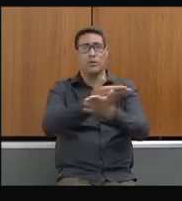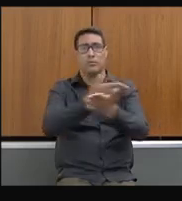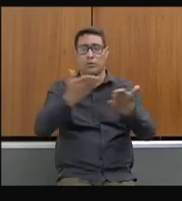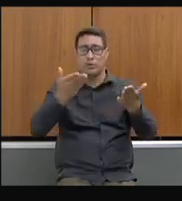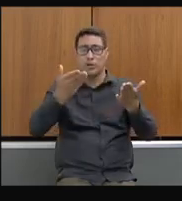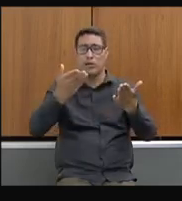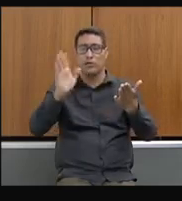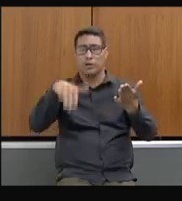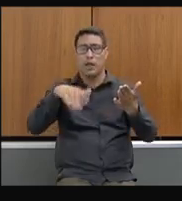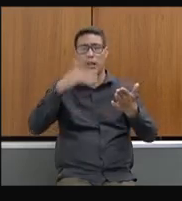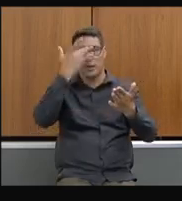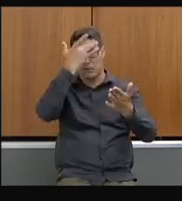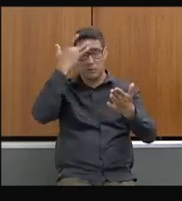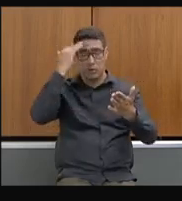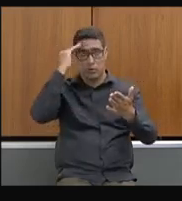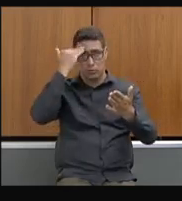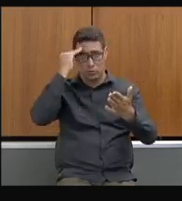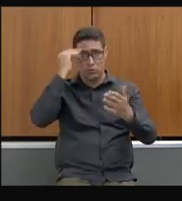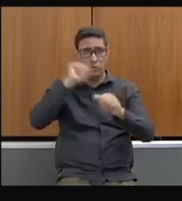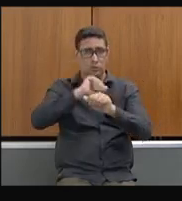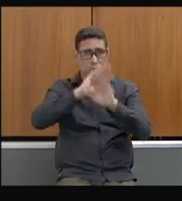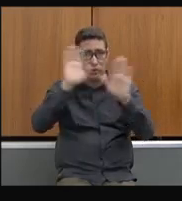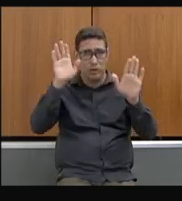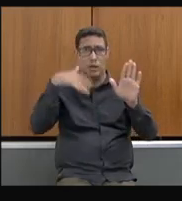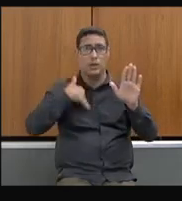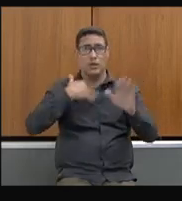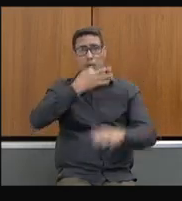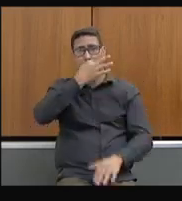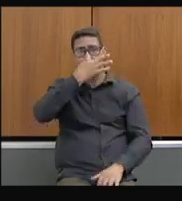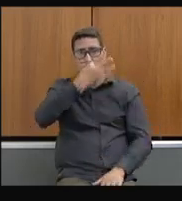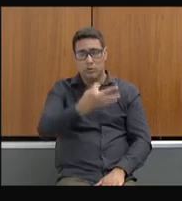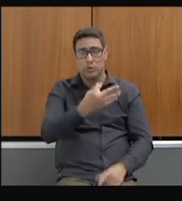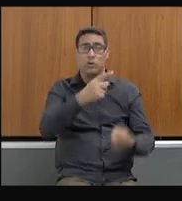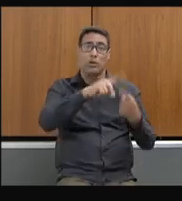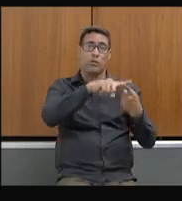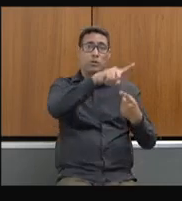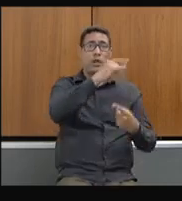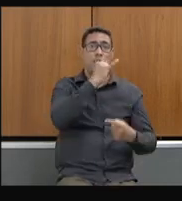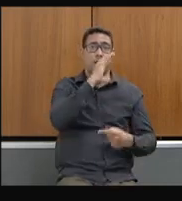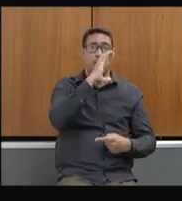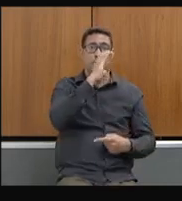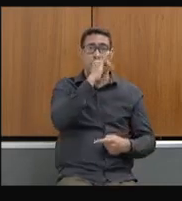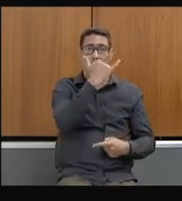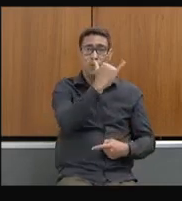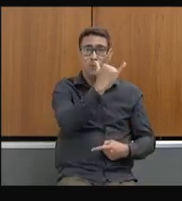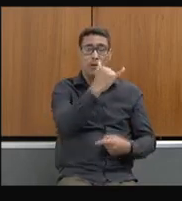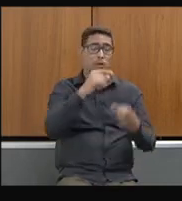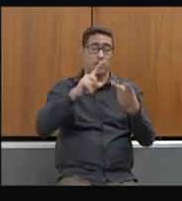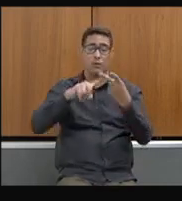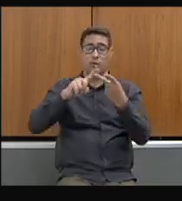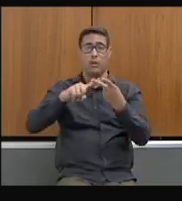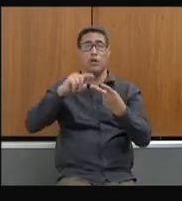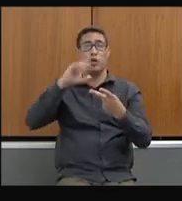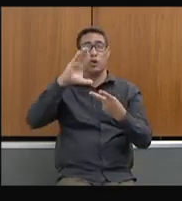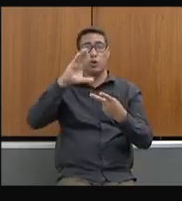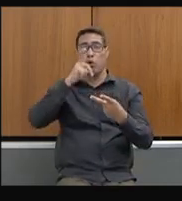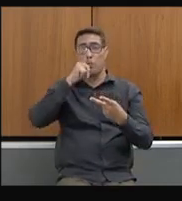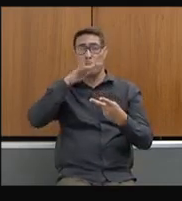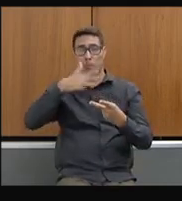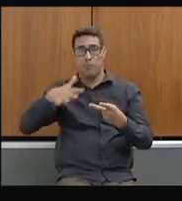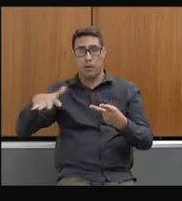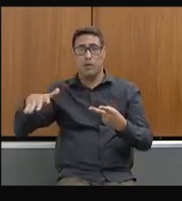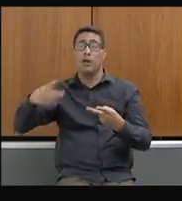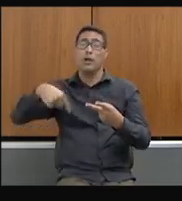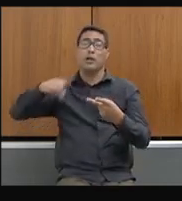conscientes. E eu gostaria de dar uma sugestão que a Semig e a Copasa também viessem junto para participar desse projeto para